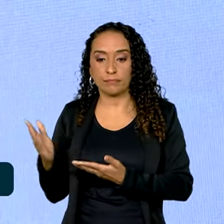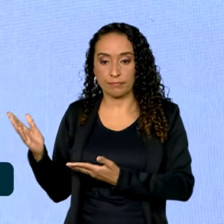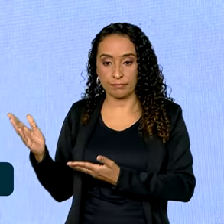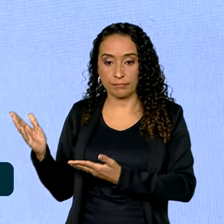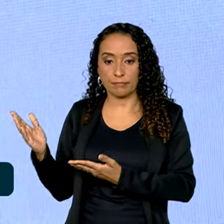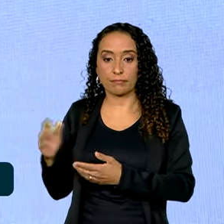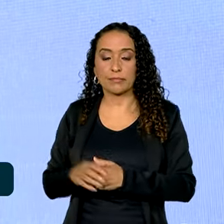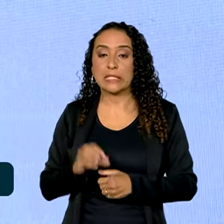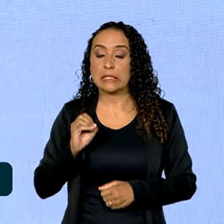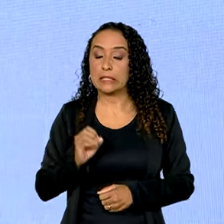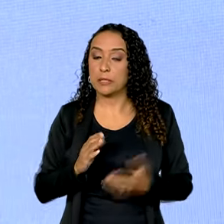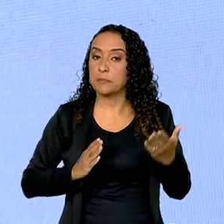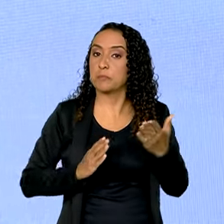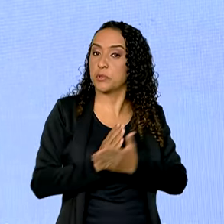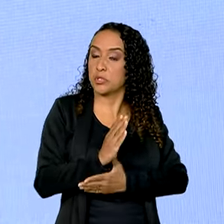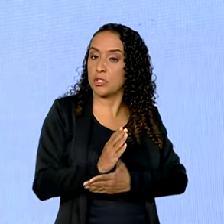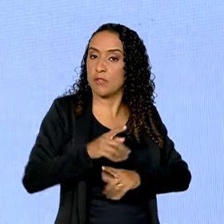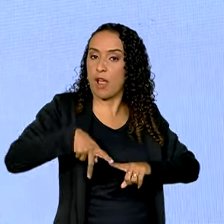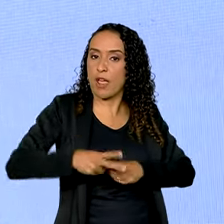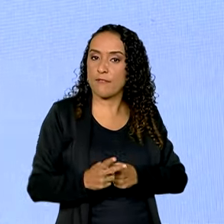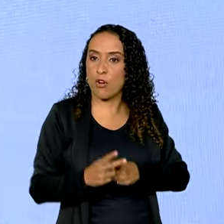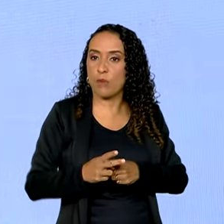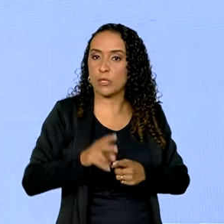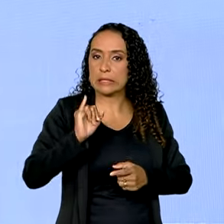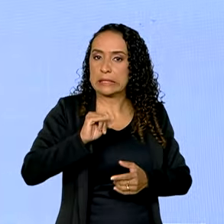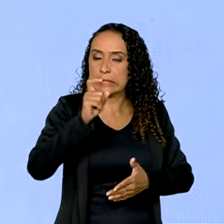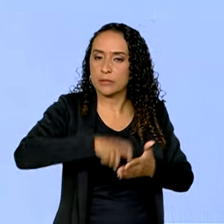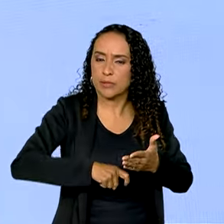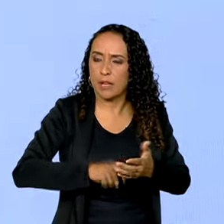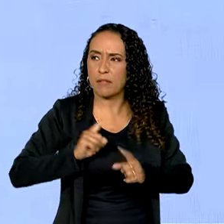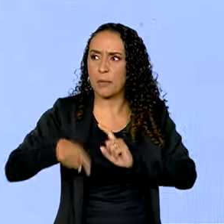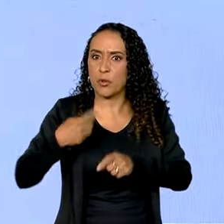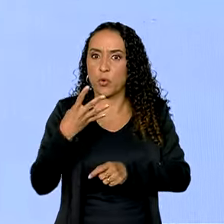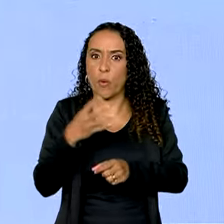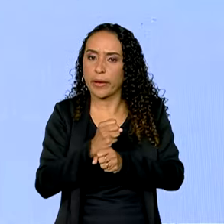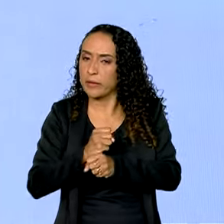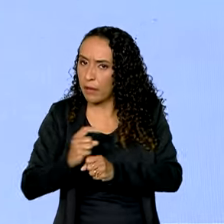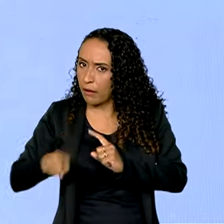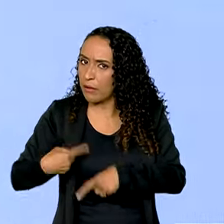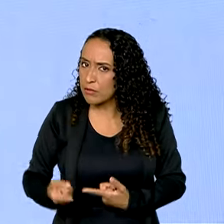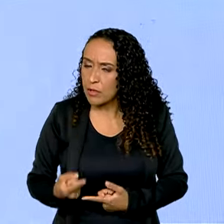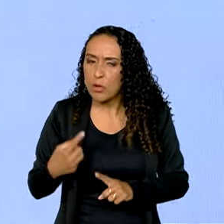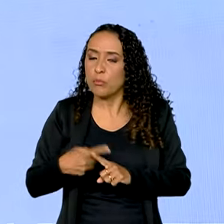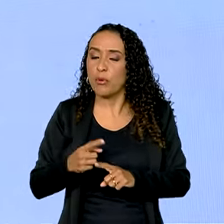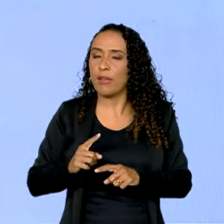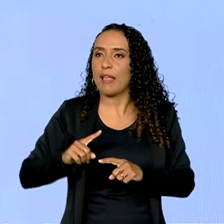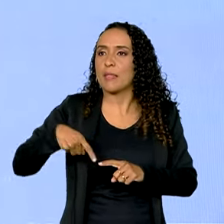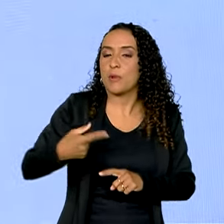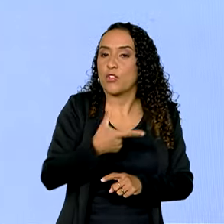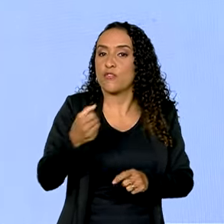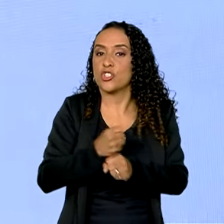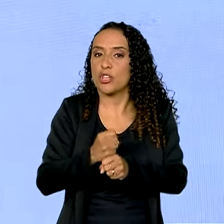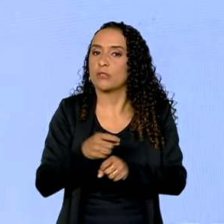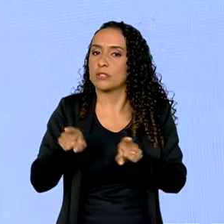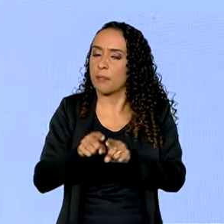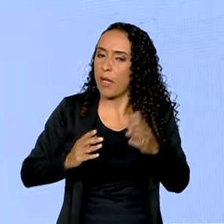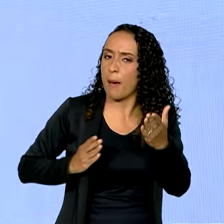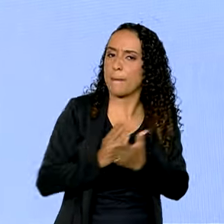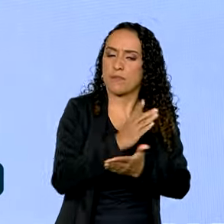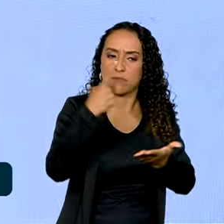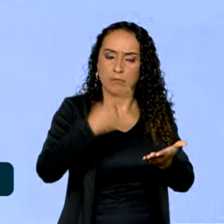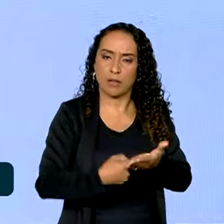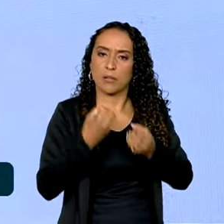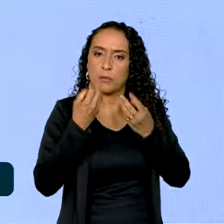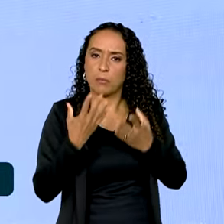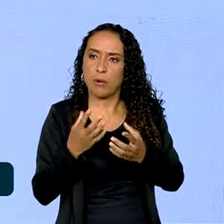possível aprovar uma reforma tributária depois de 40 anos, por que não, depois de 20, aprovar um bom acordo